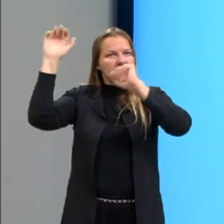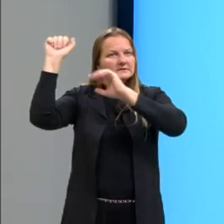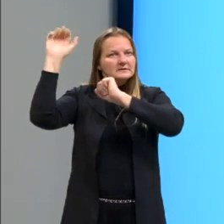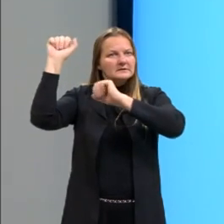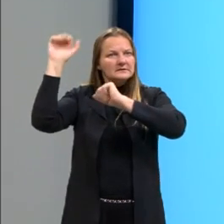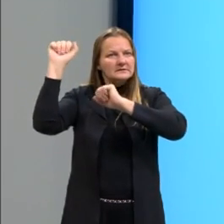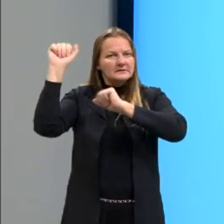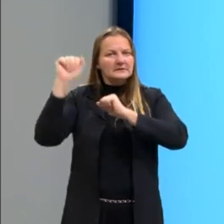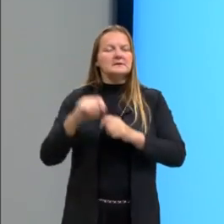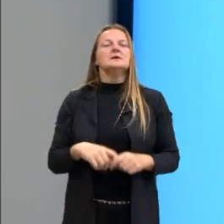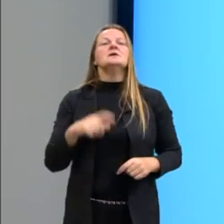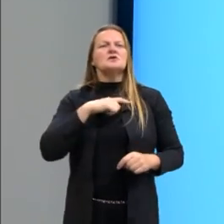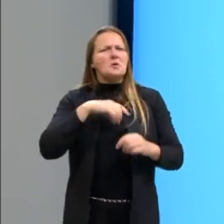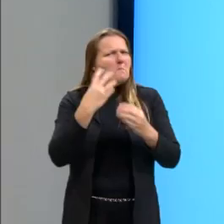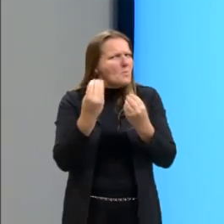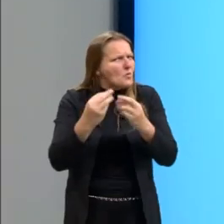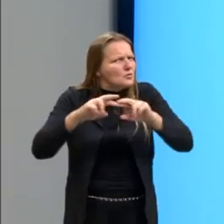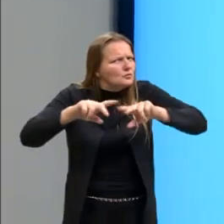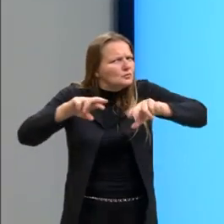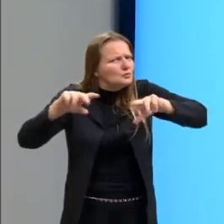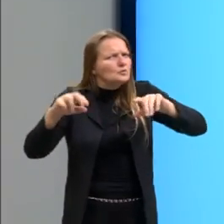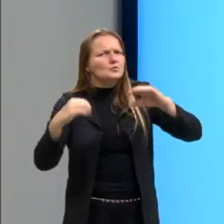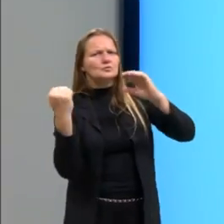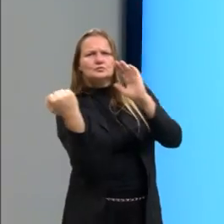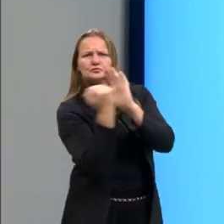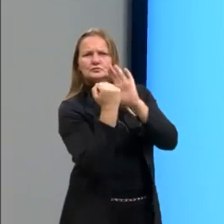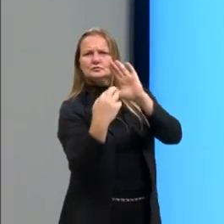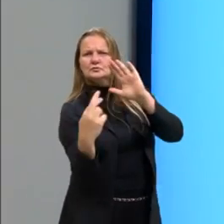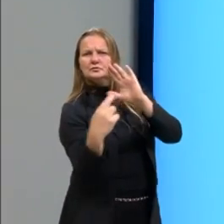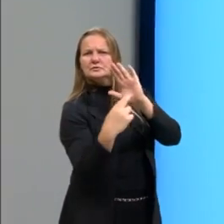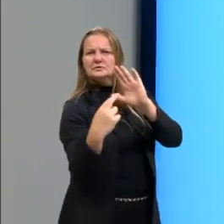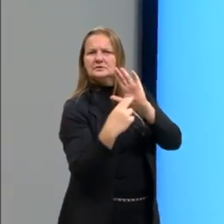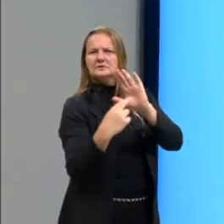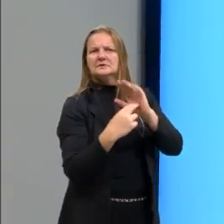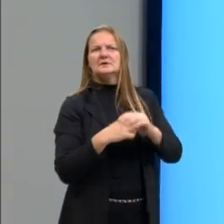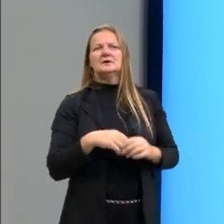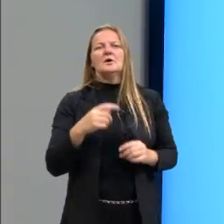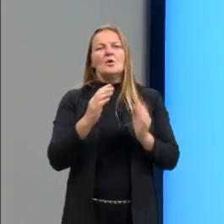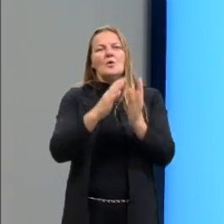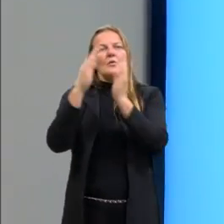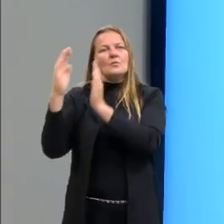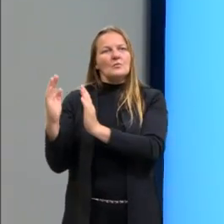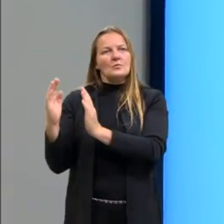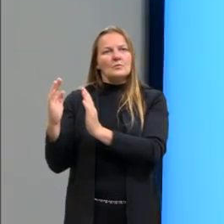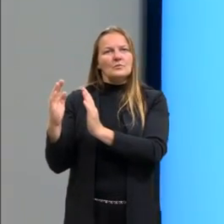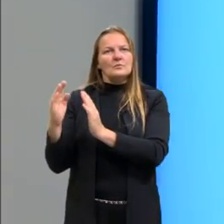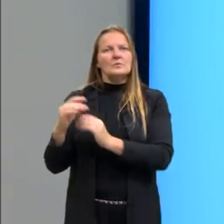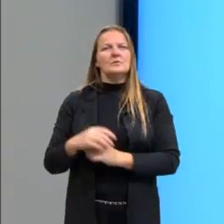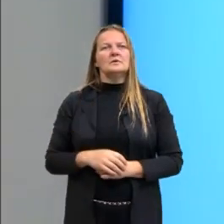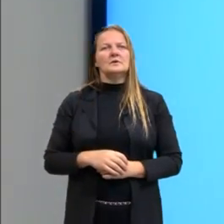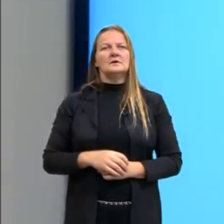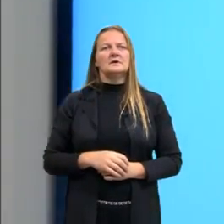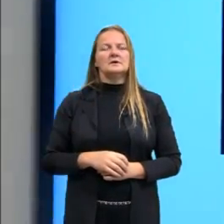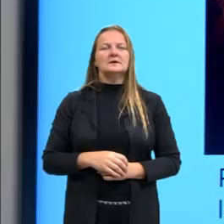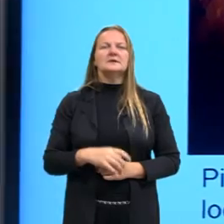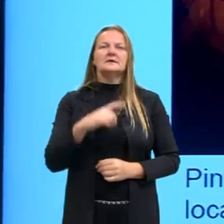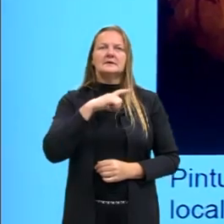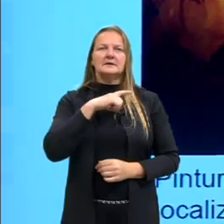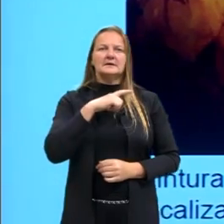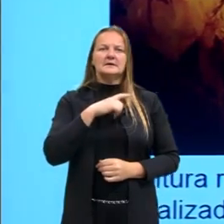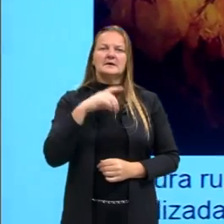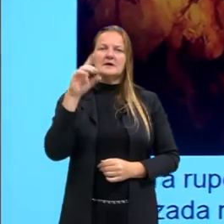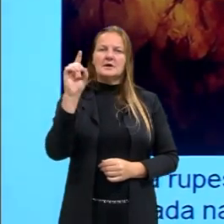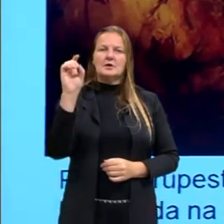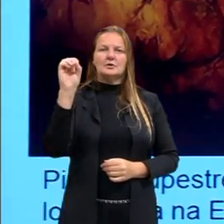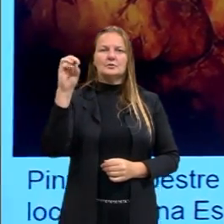contém muitos registros pré-históricos. E nós temos do outro lado também, lá na Espanha, um domen, que é